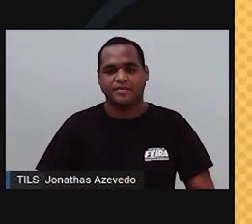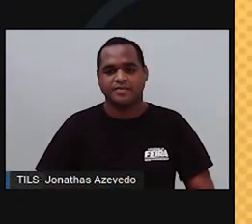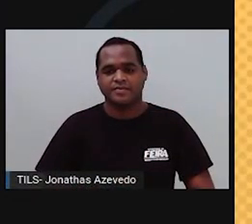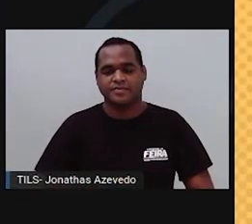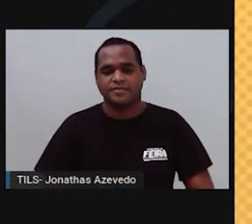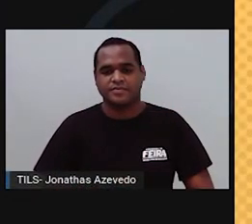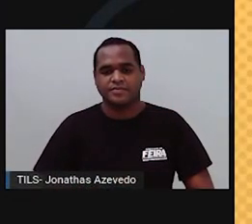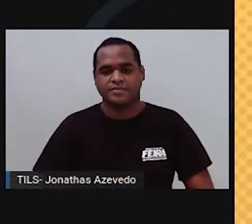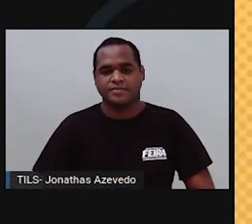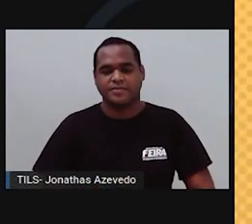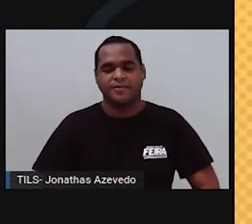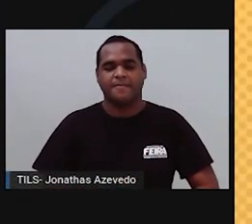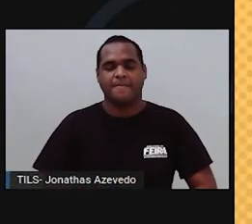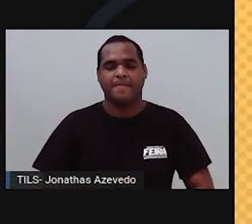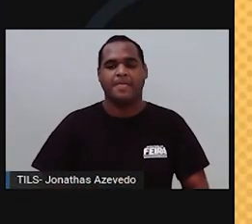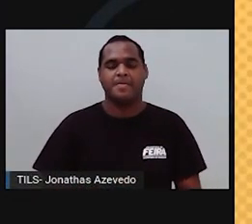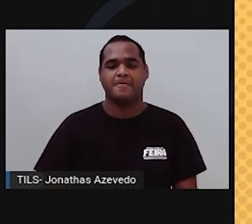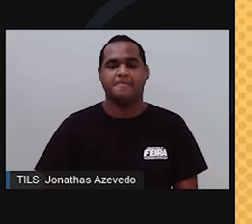Smile and Learn